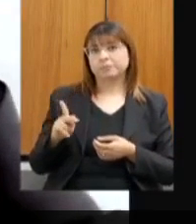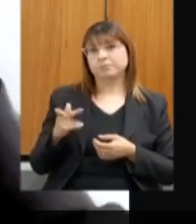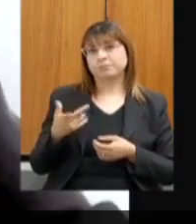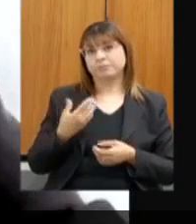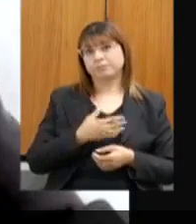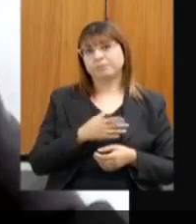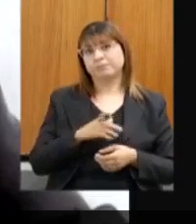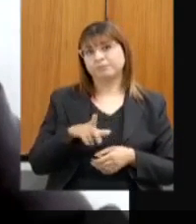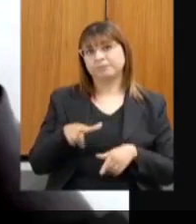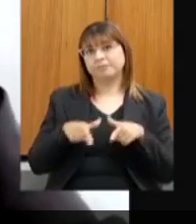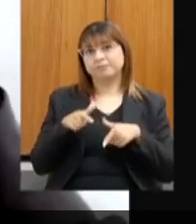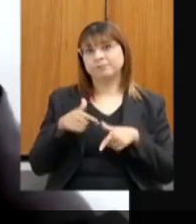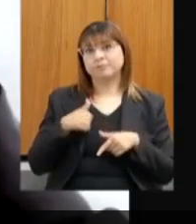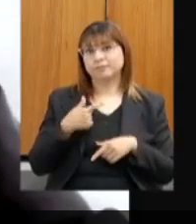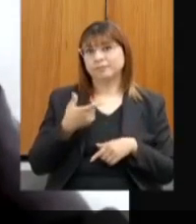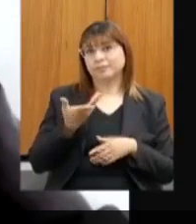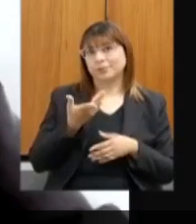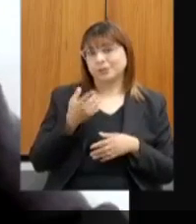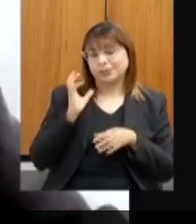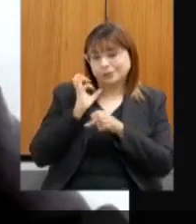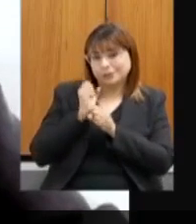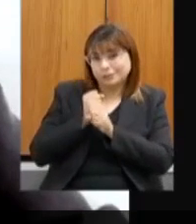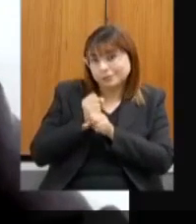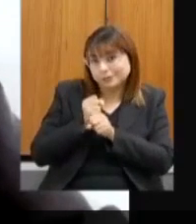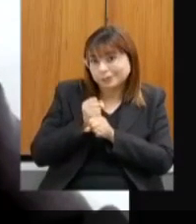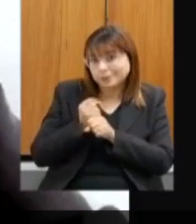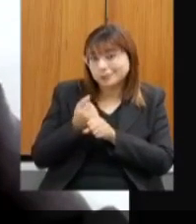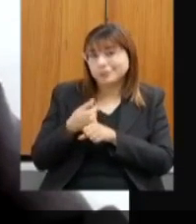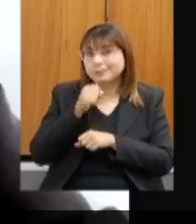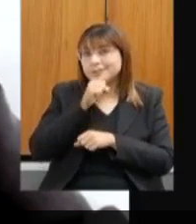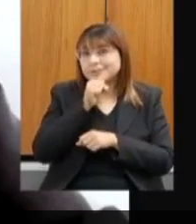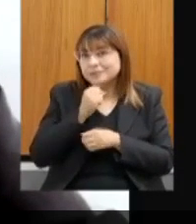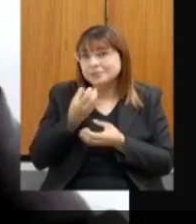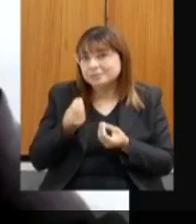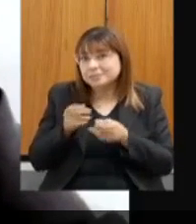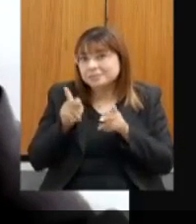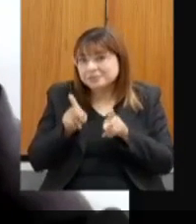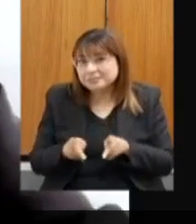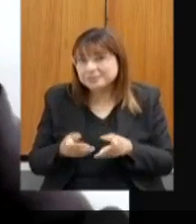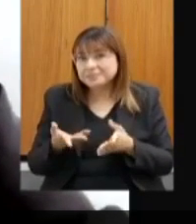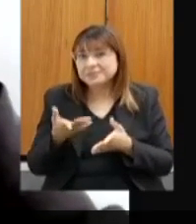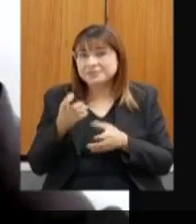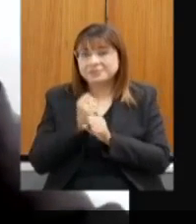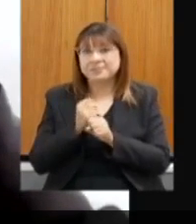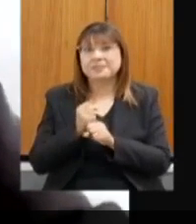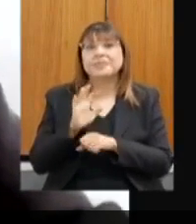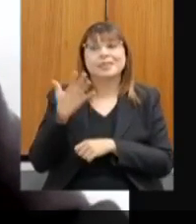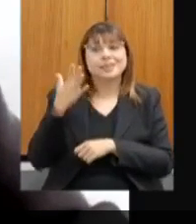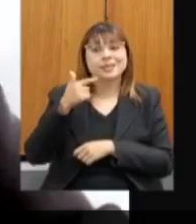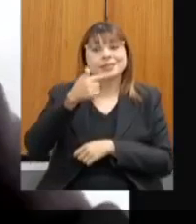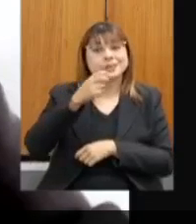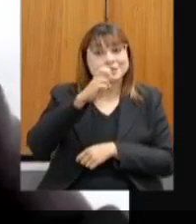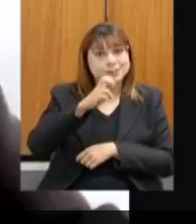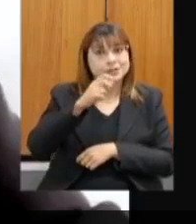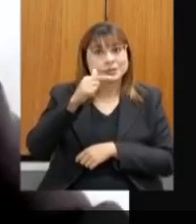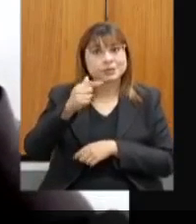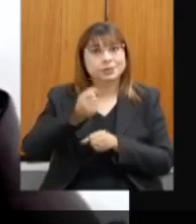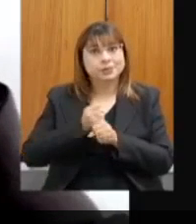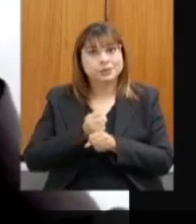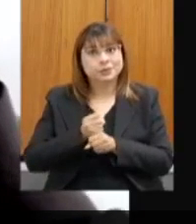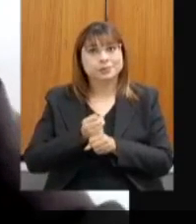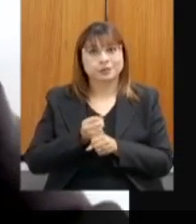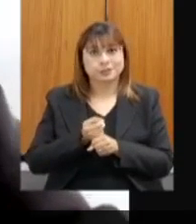as continhas aqui, não envelhecer demais algumas pessoas, fiz as contas, há exato 57 anos, conviveu de maneira